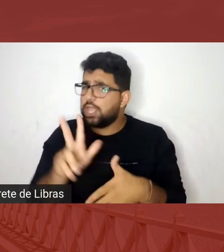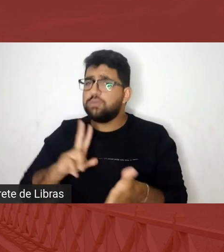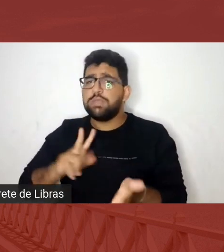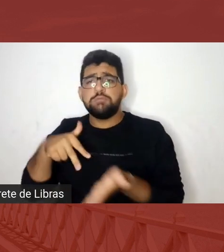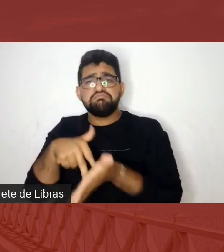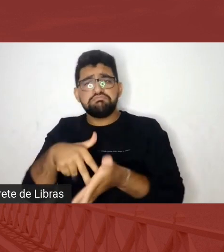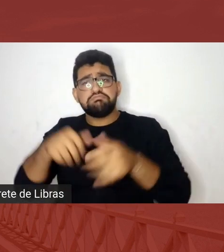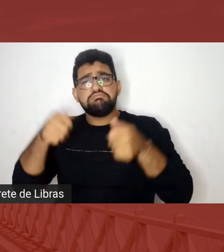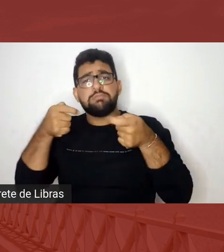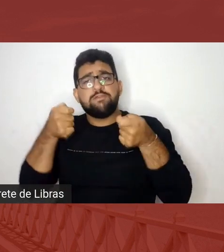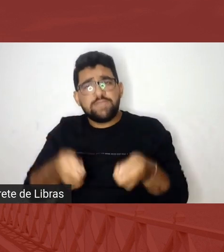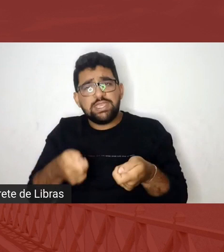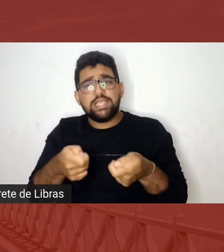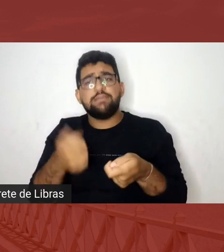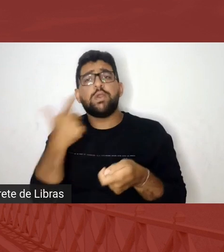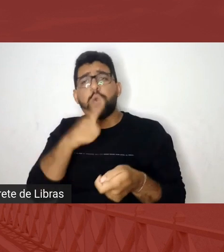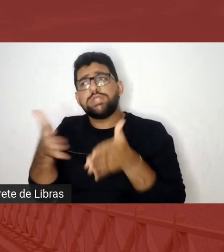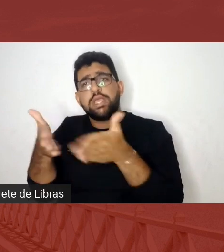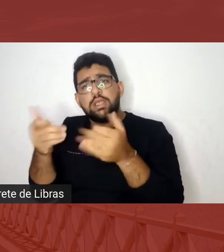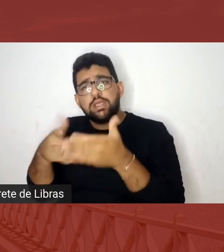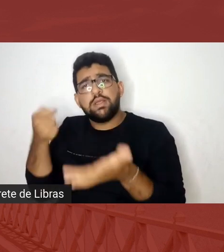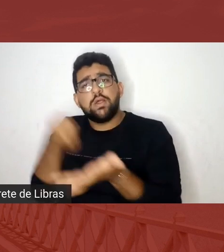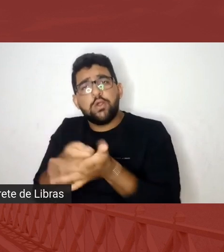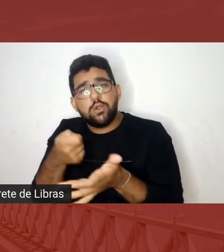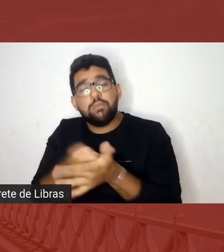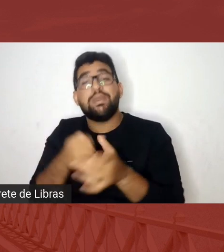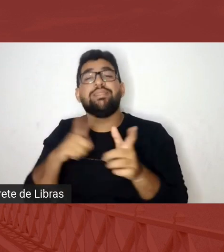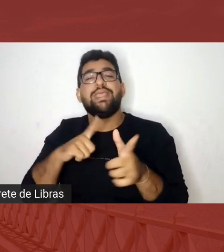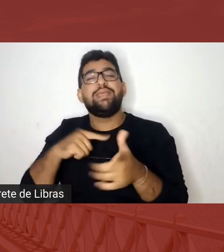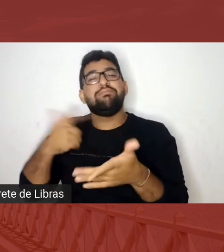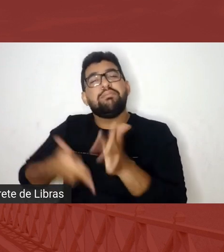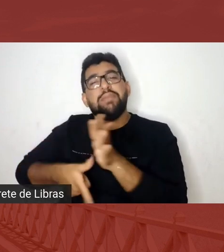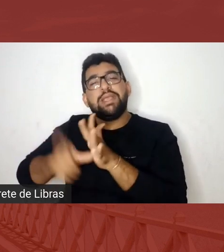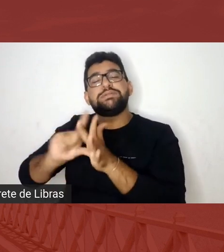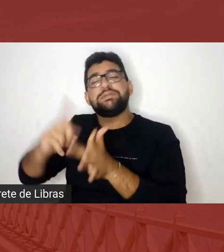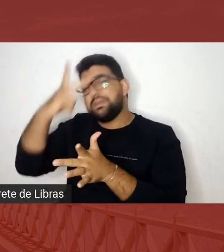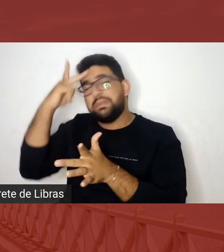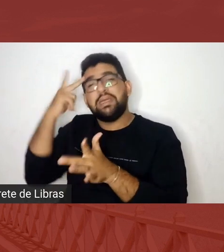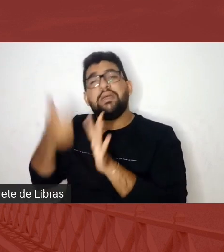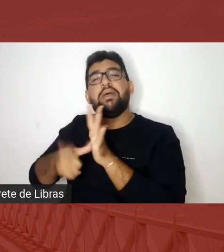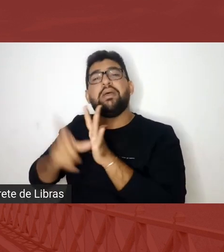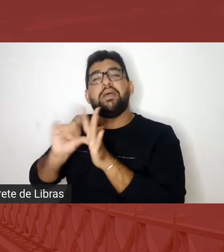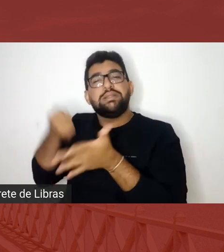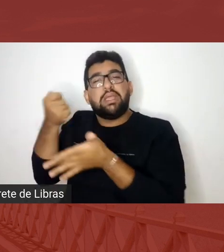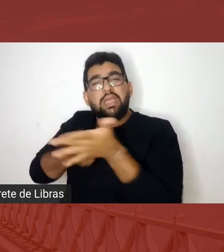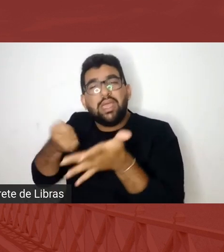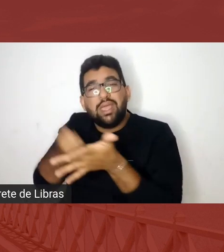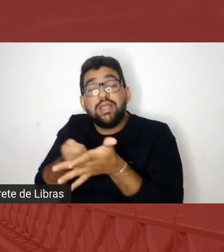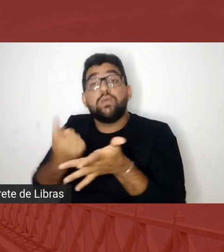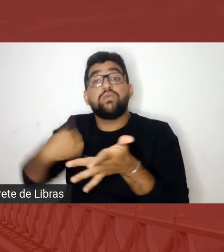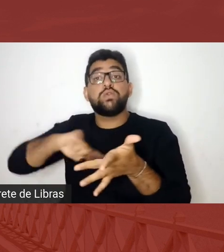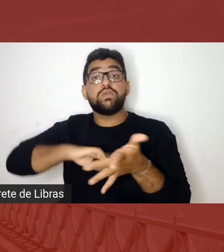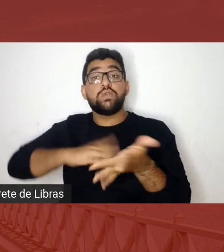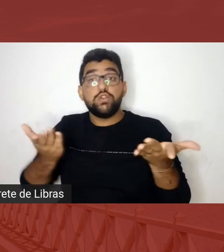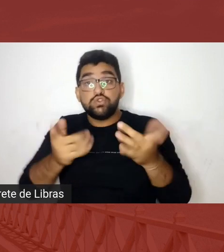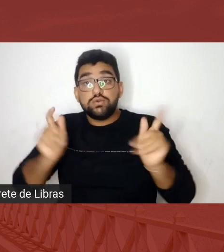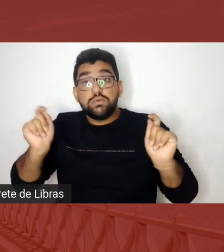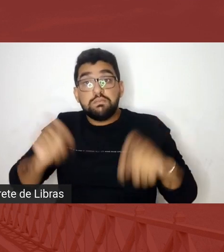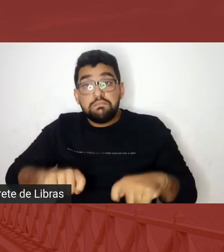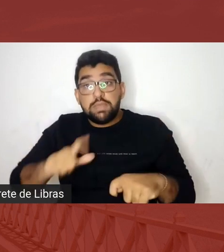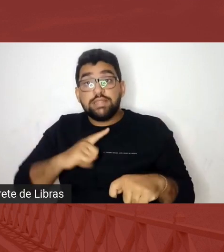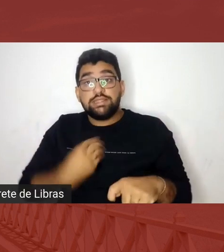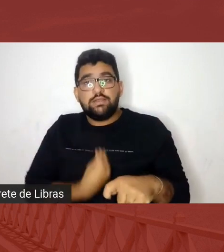necessário muita gente antes de nós para que hoje nós pudéssemos estar aqui, Rafael, Frei